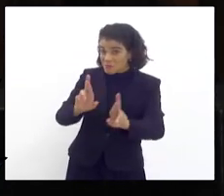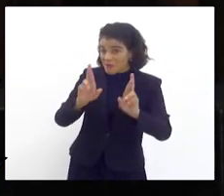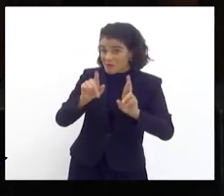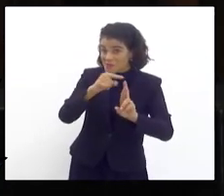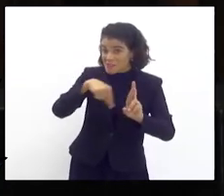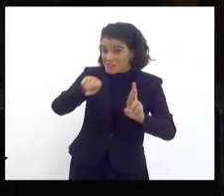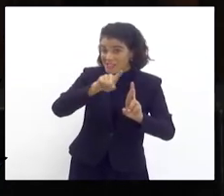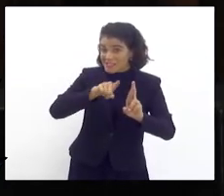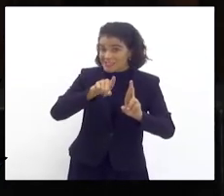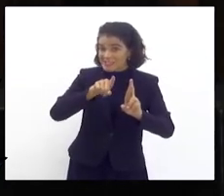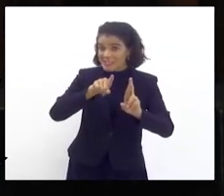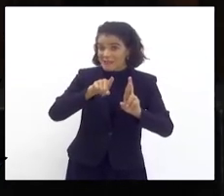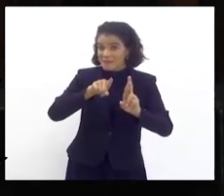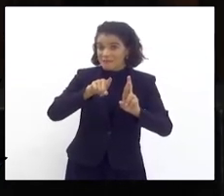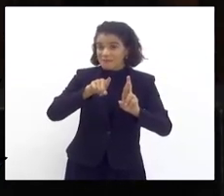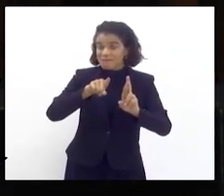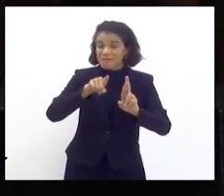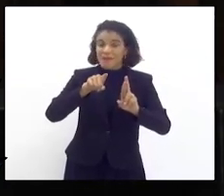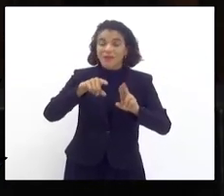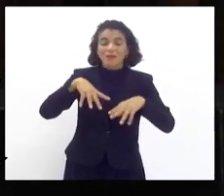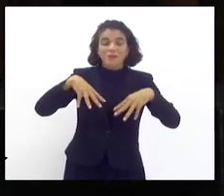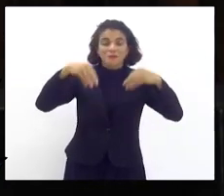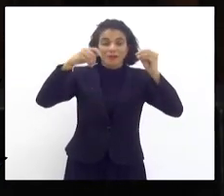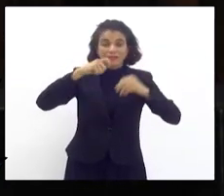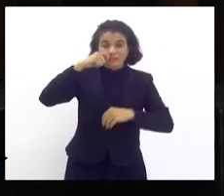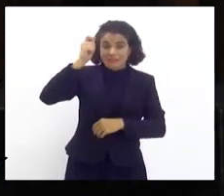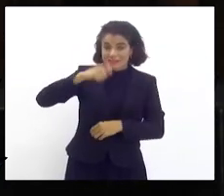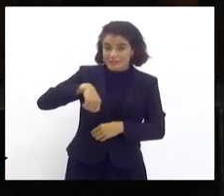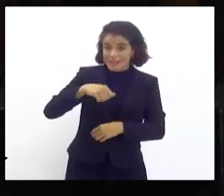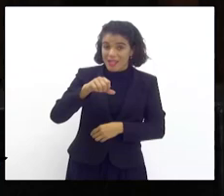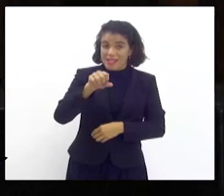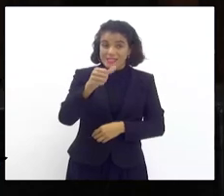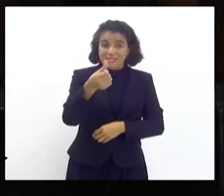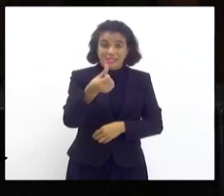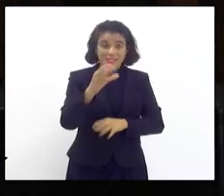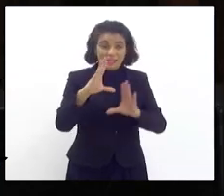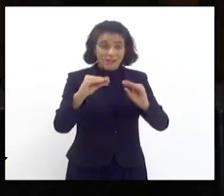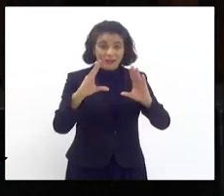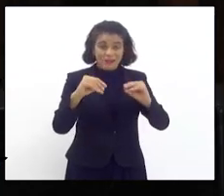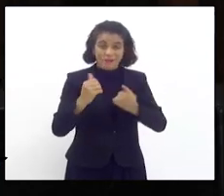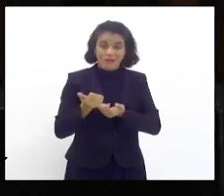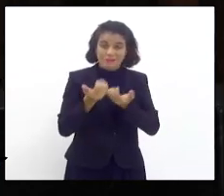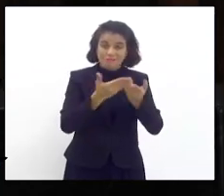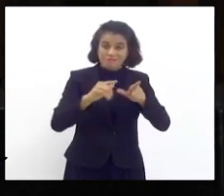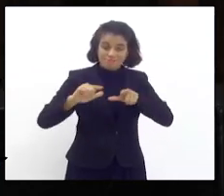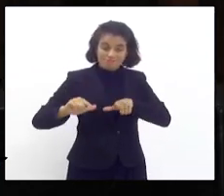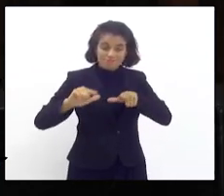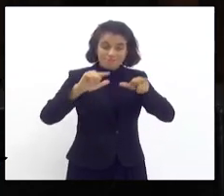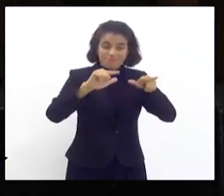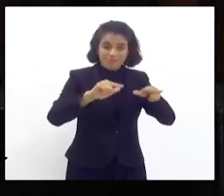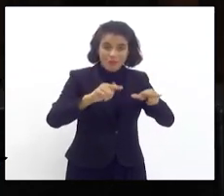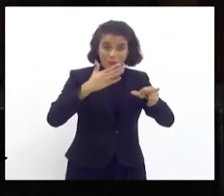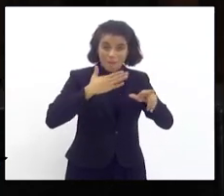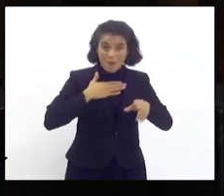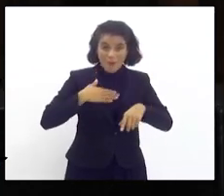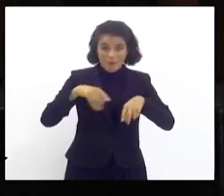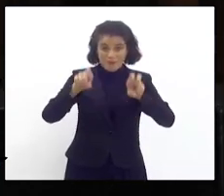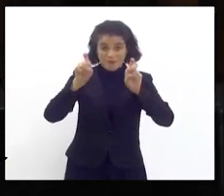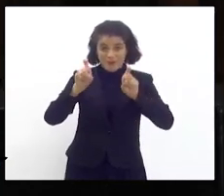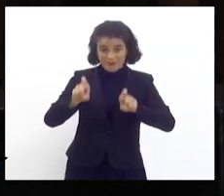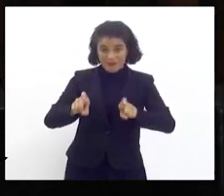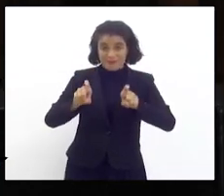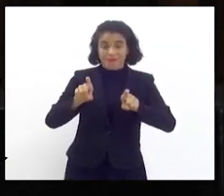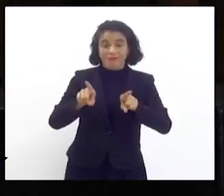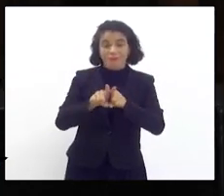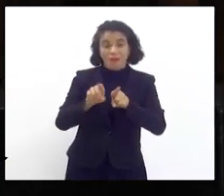cerimônia no Palácio Tiradentes às 18 horas que hoje será entregue através do meu mandato para prefeito Alan Bombeiro